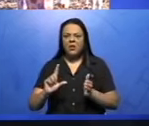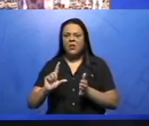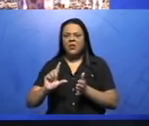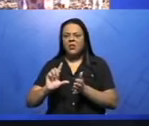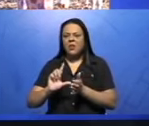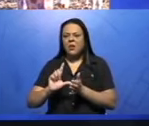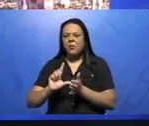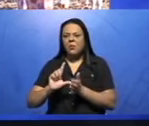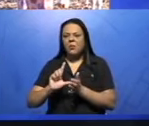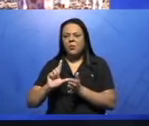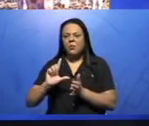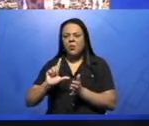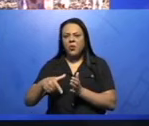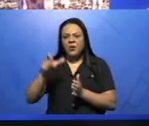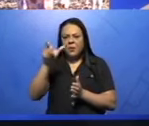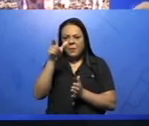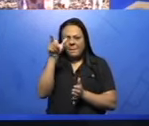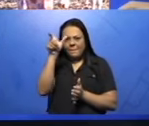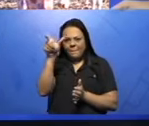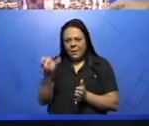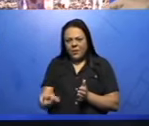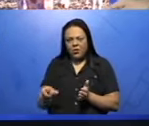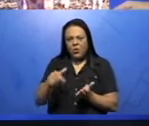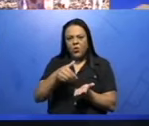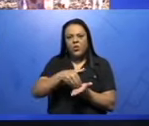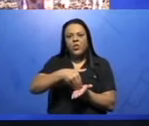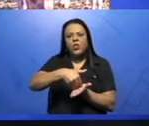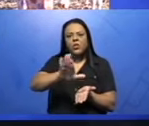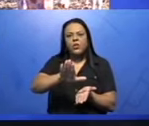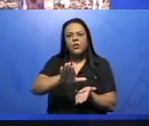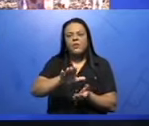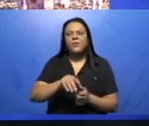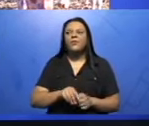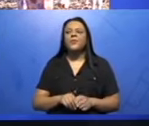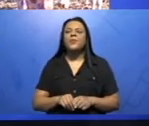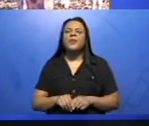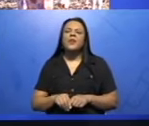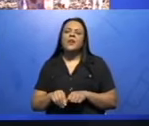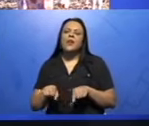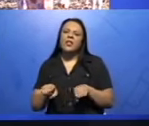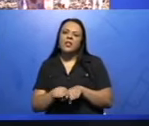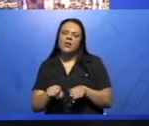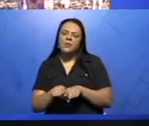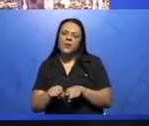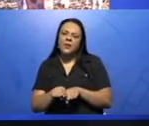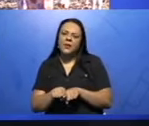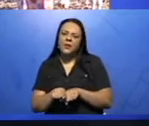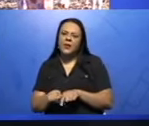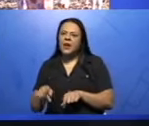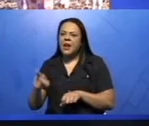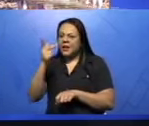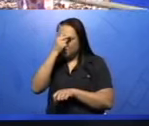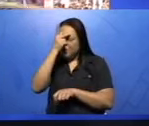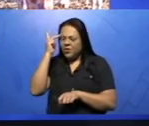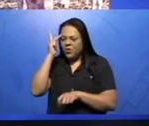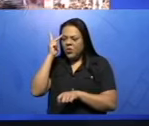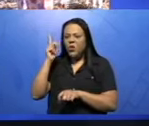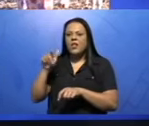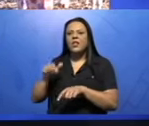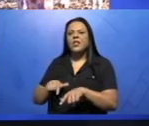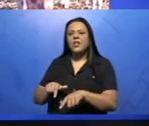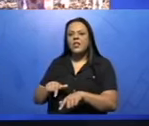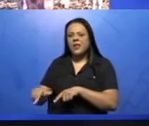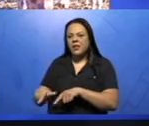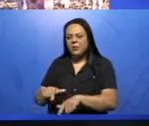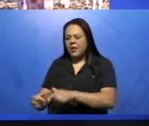A presença da agricultura de subsistência, que é a produção para o próprio consumo. Então, milhões de